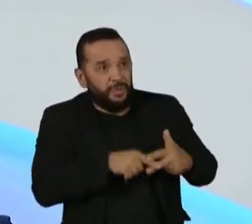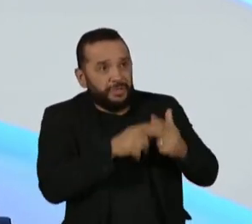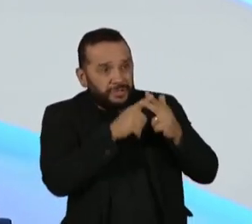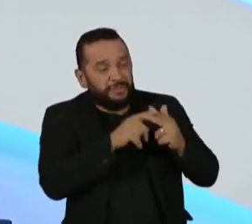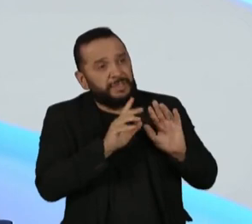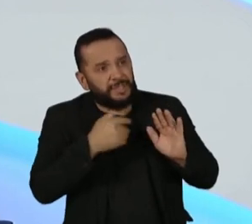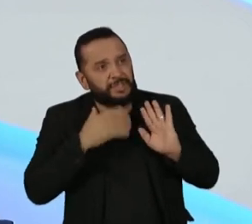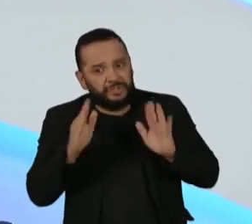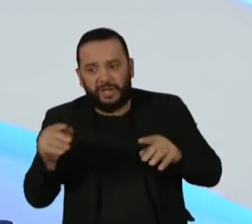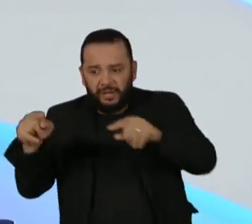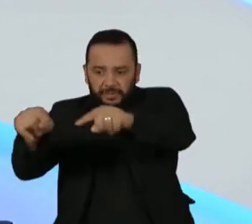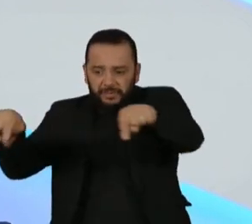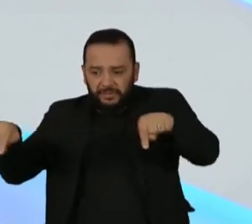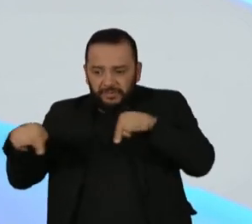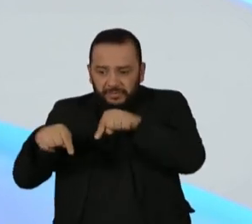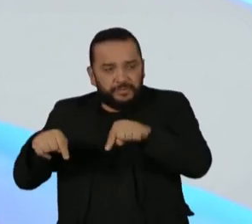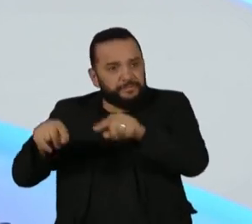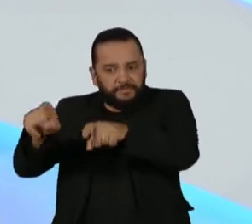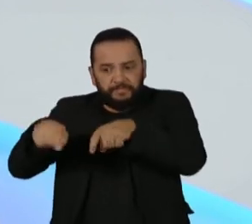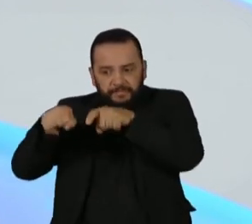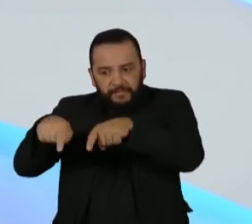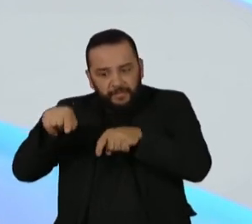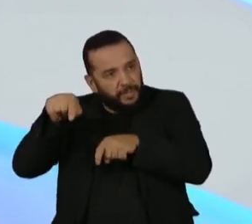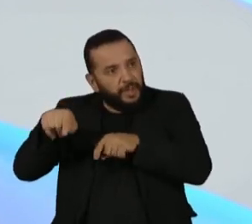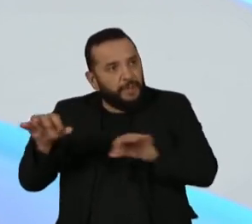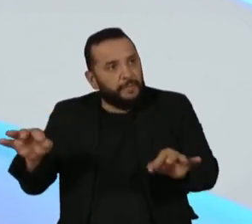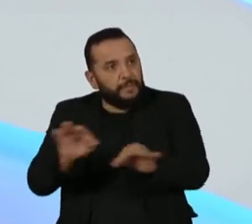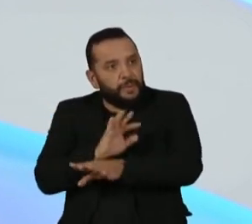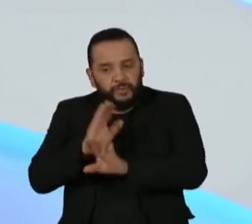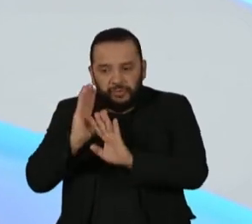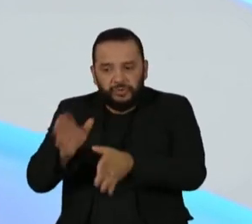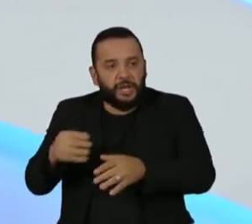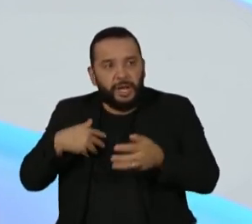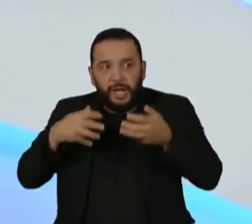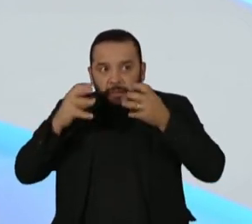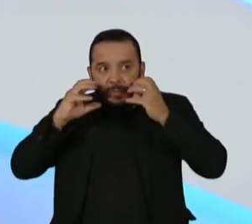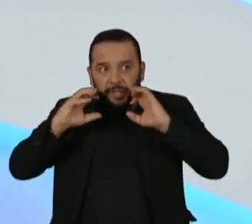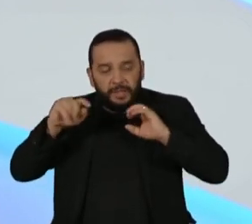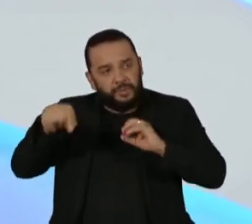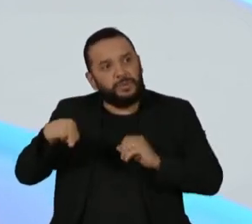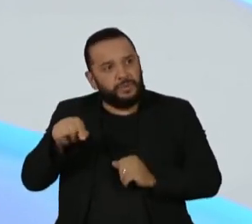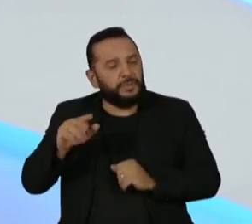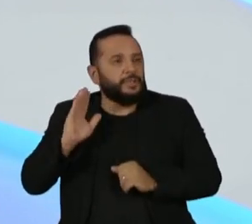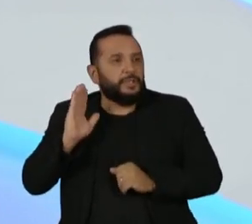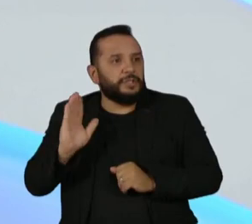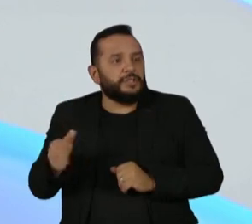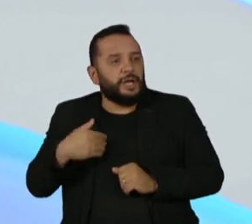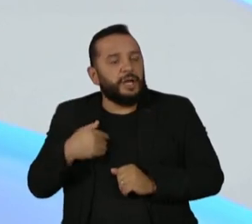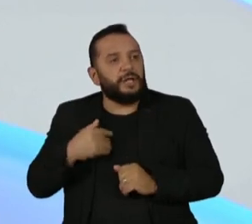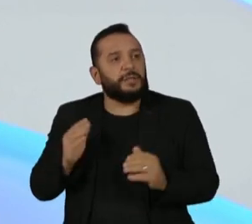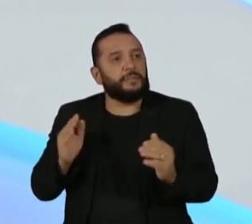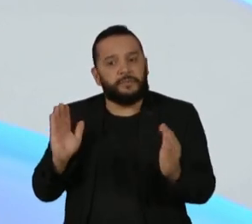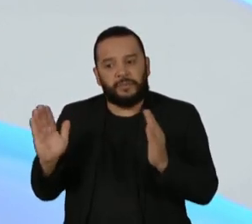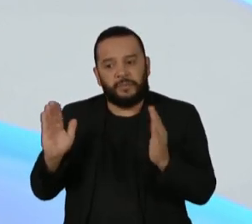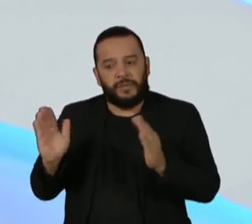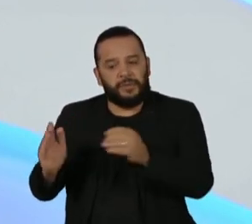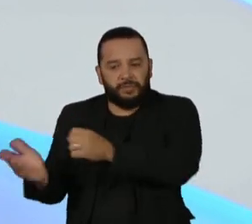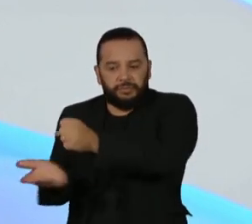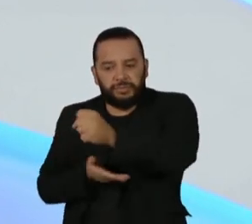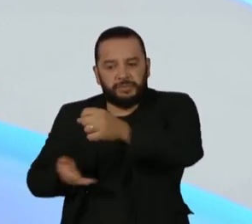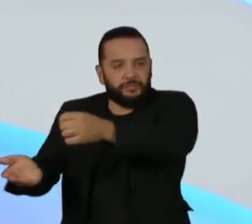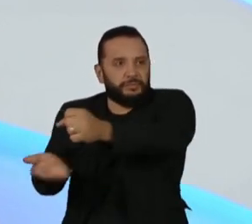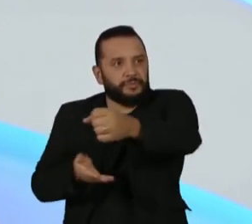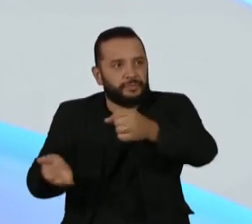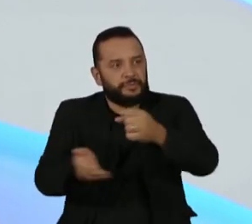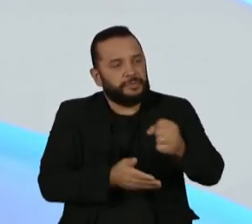ele não tem mais poder de decisão. Nós temos milho já em estágio de maturação na segunda safra brasileira e está a ser colhido nos próximos 30 ou